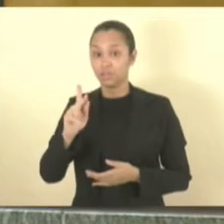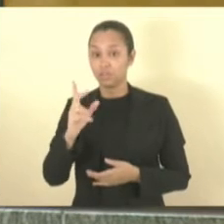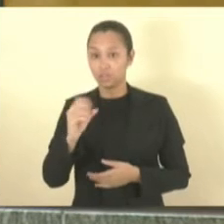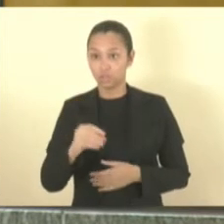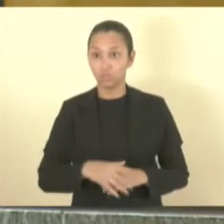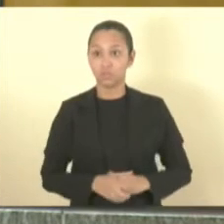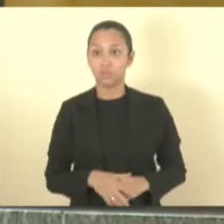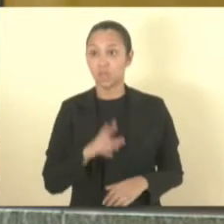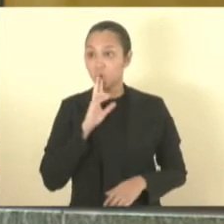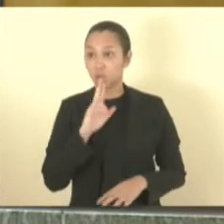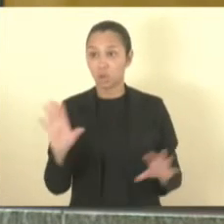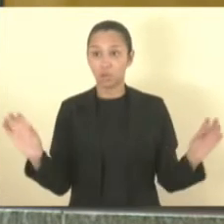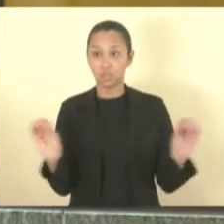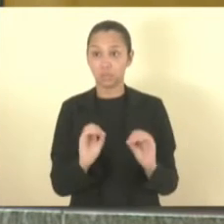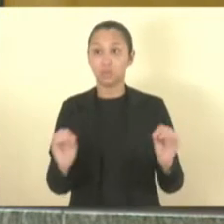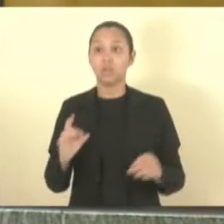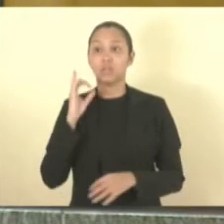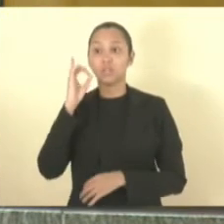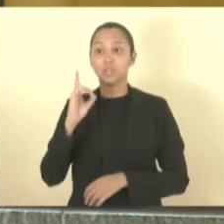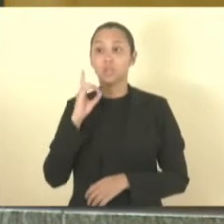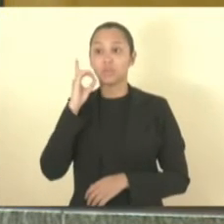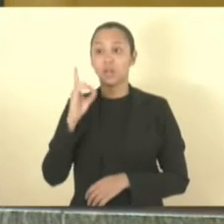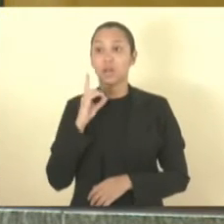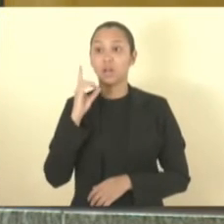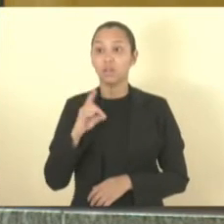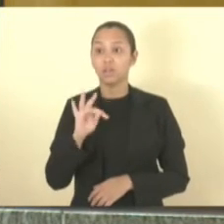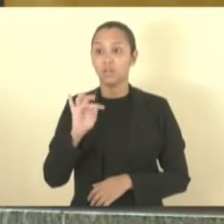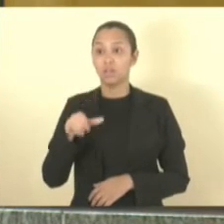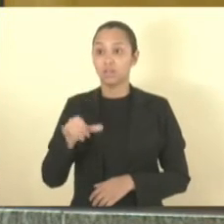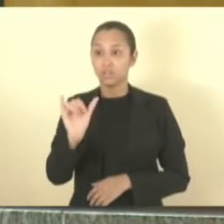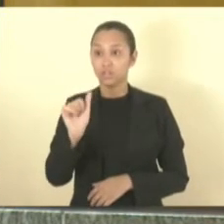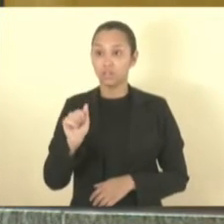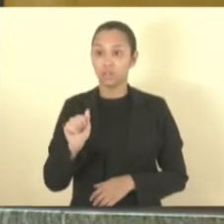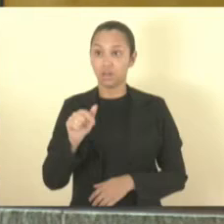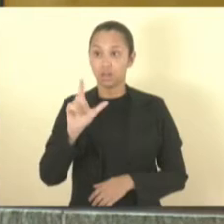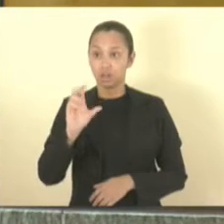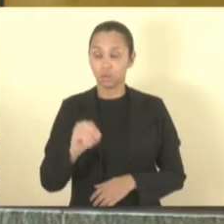Deputado Vandinho Leite não respondendo, com a palavra o deputado Tiago Hoffman.